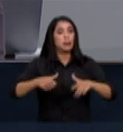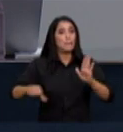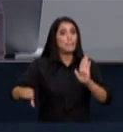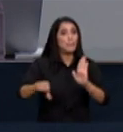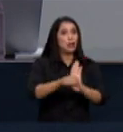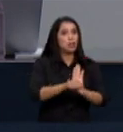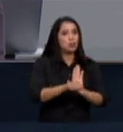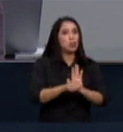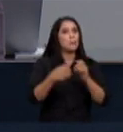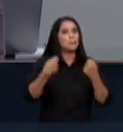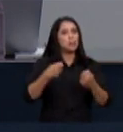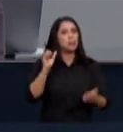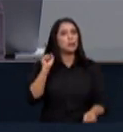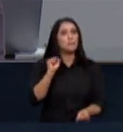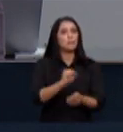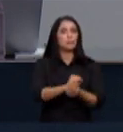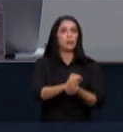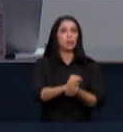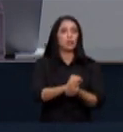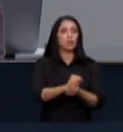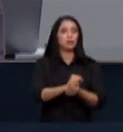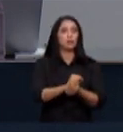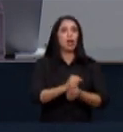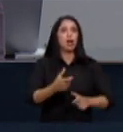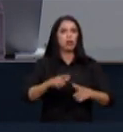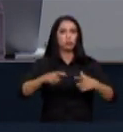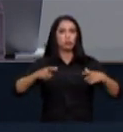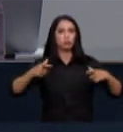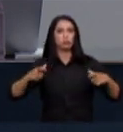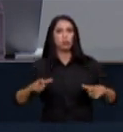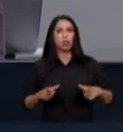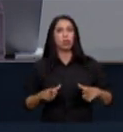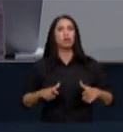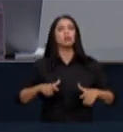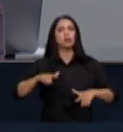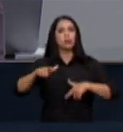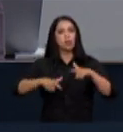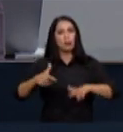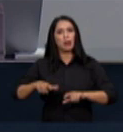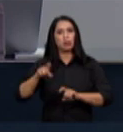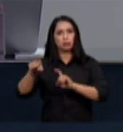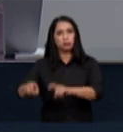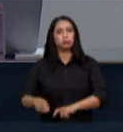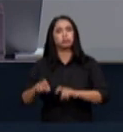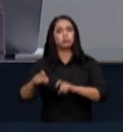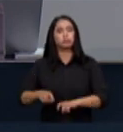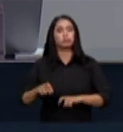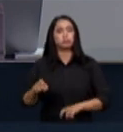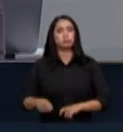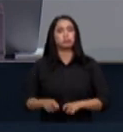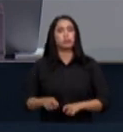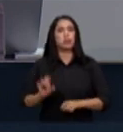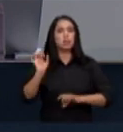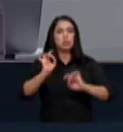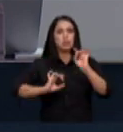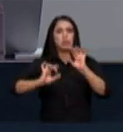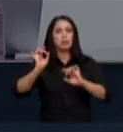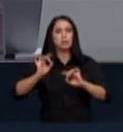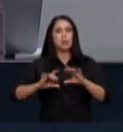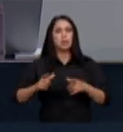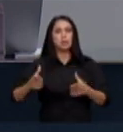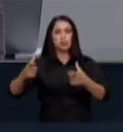precisam ser coibidas a expansão do agronegócio deve se dar preferencialmente em áreas de